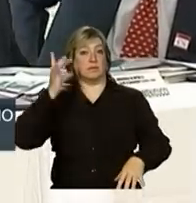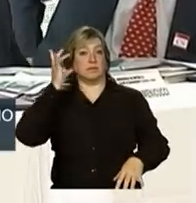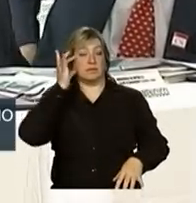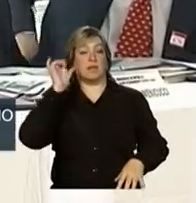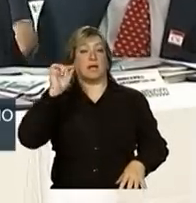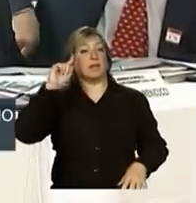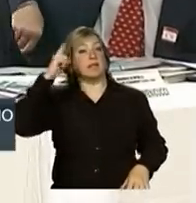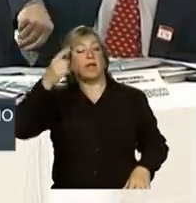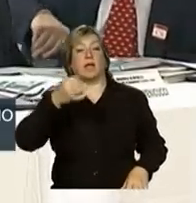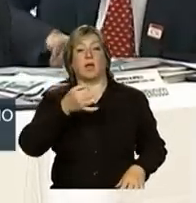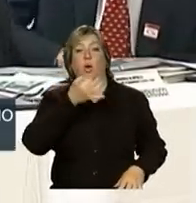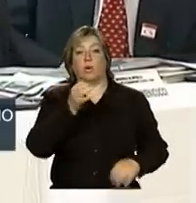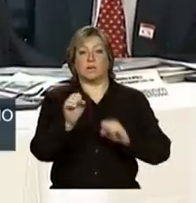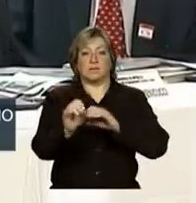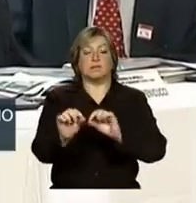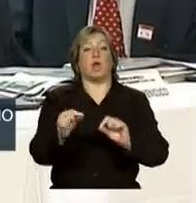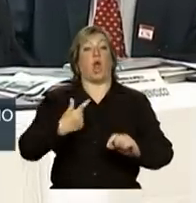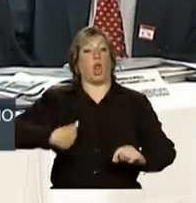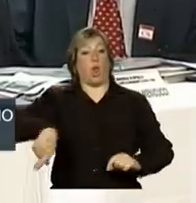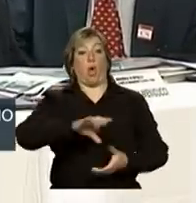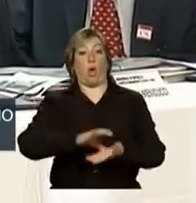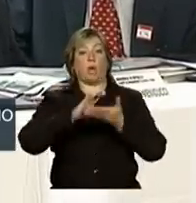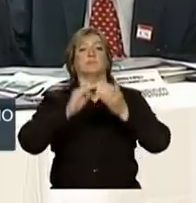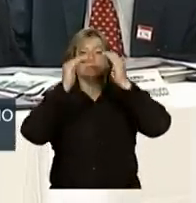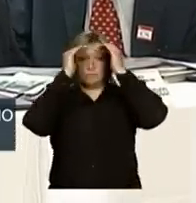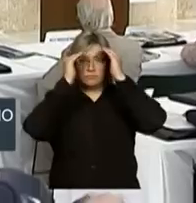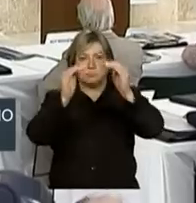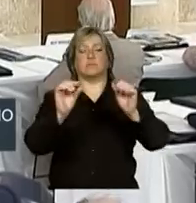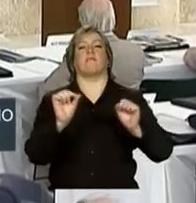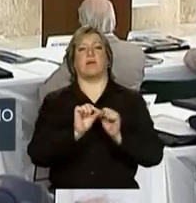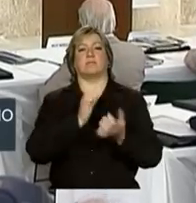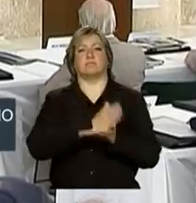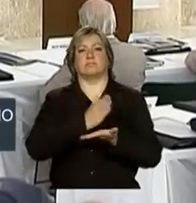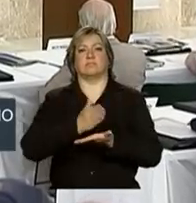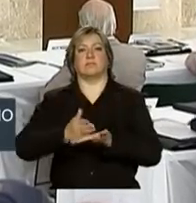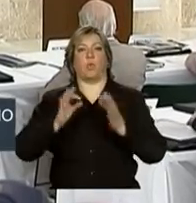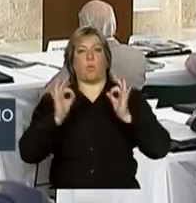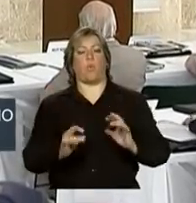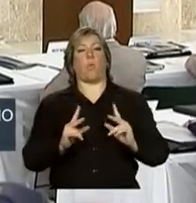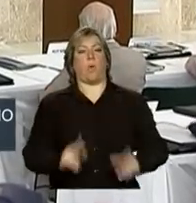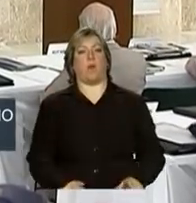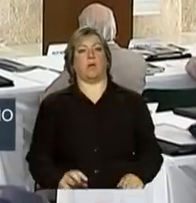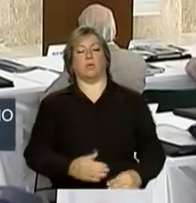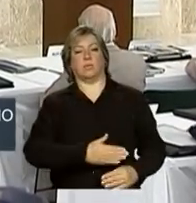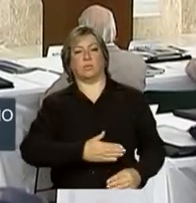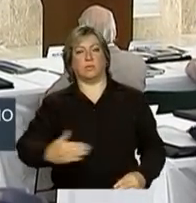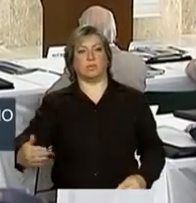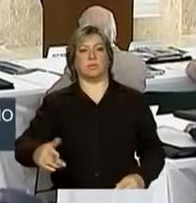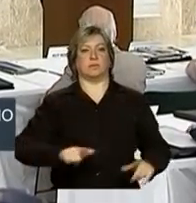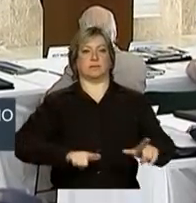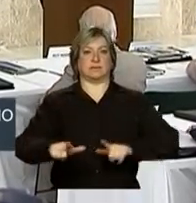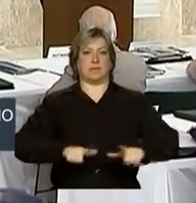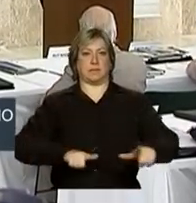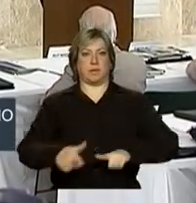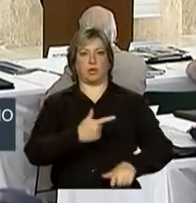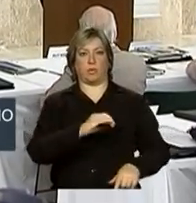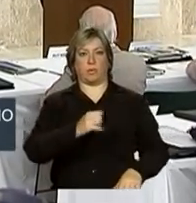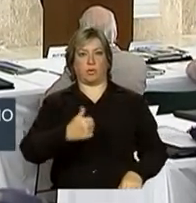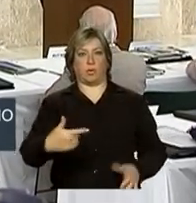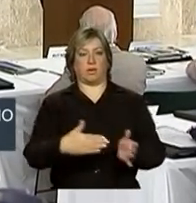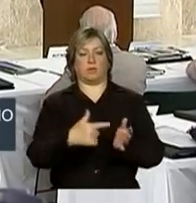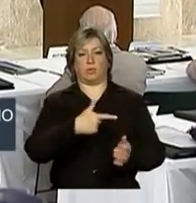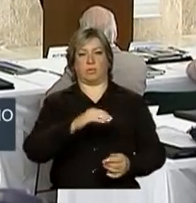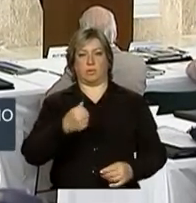possa o Conselho desenvolver a sua atividade durante o mandato, em grupos de